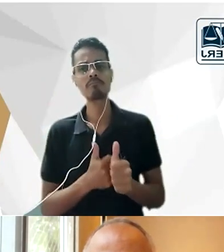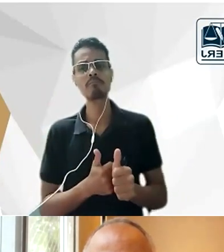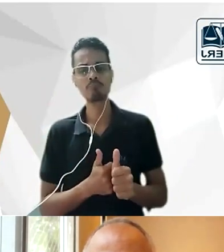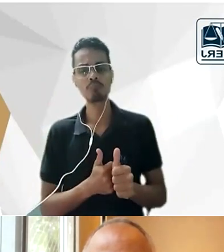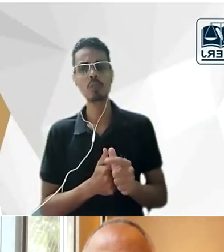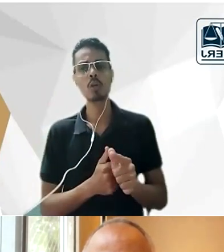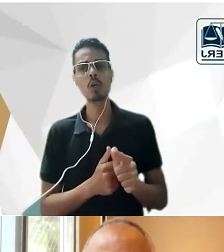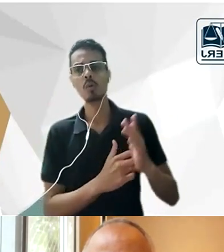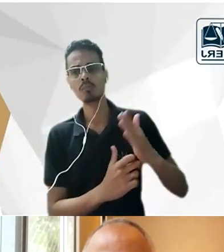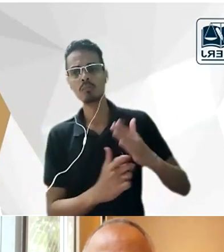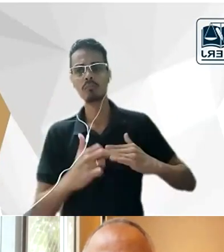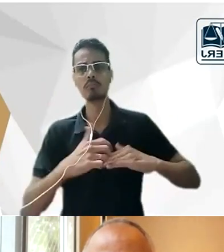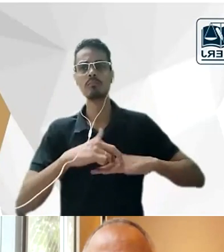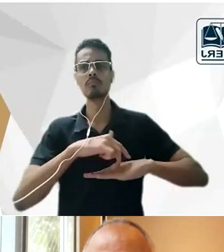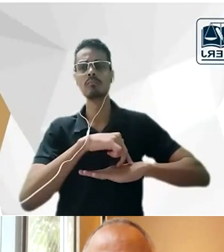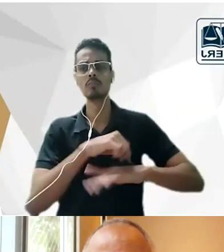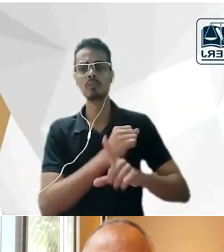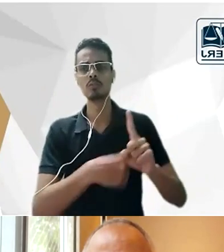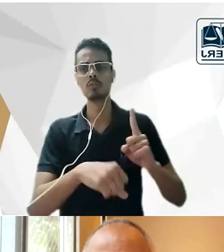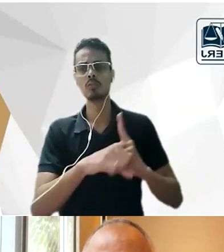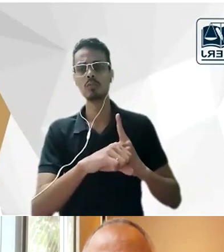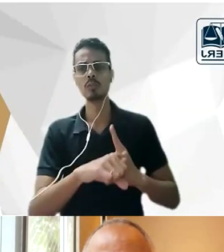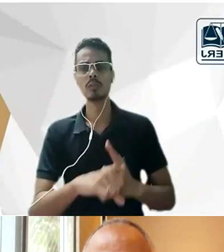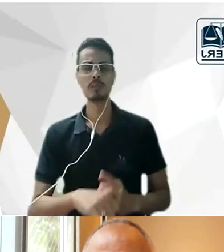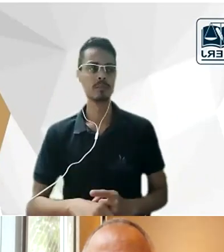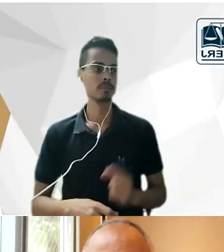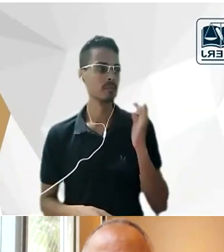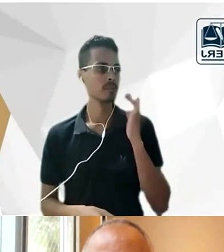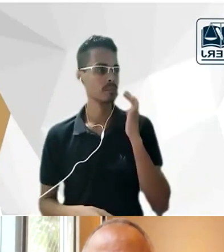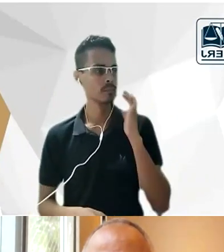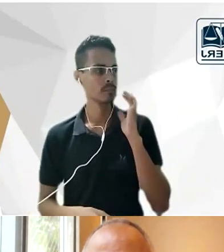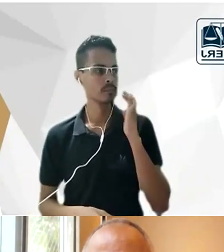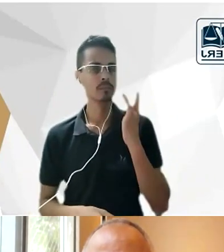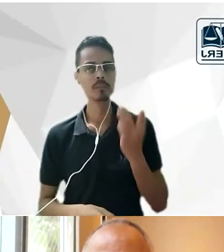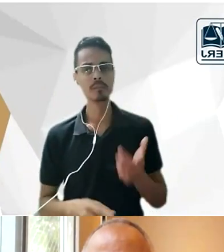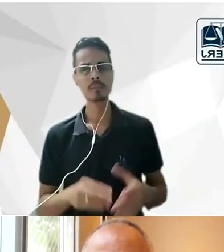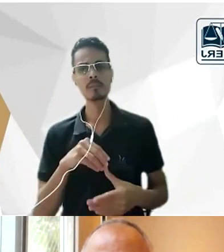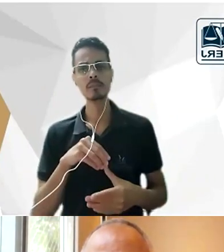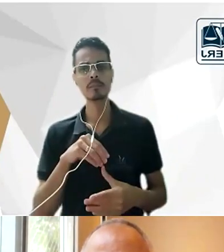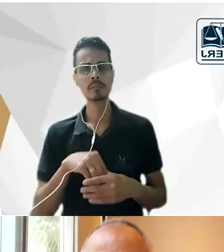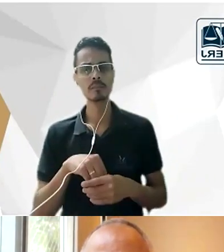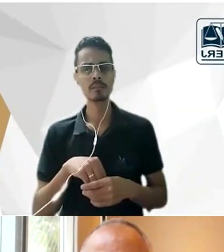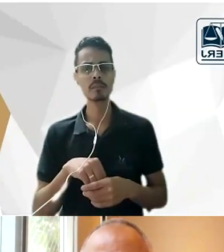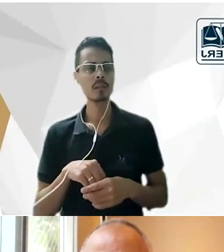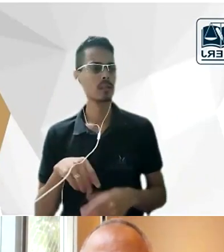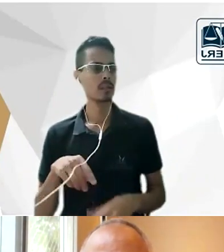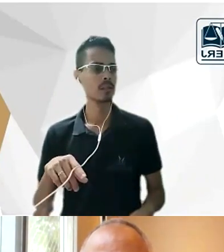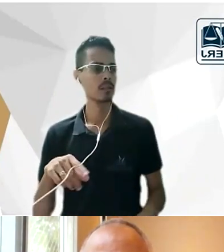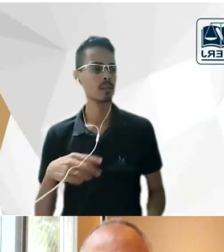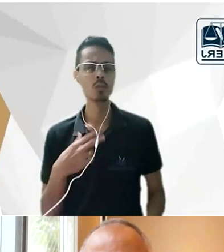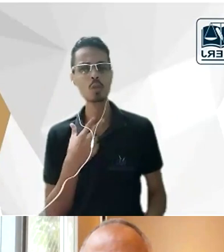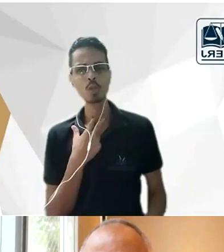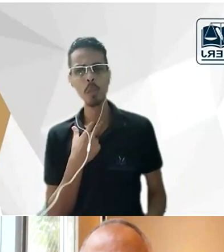pude registrar eu acho que está em menores e loucos na verdade essa refutação de Tobias Alombroso ele vai dizer que não pode haver